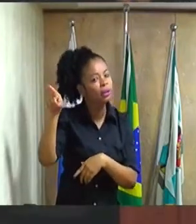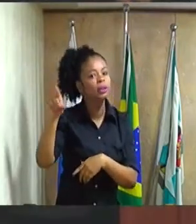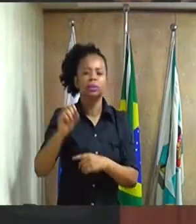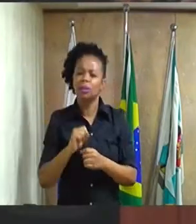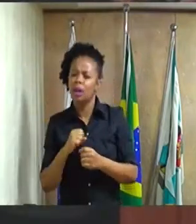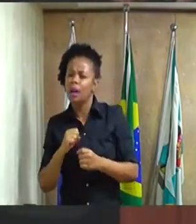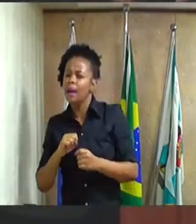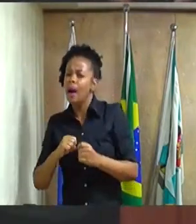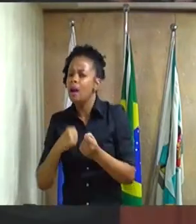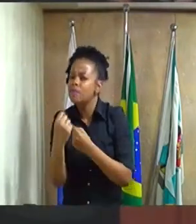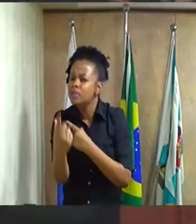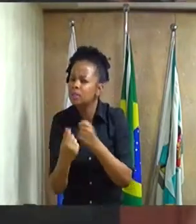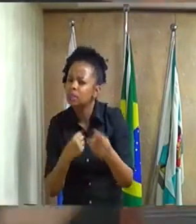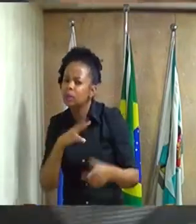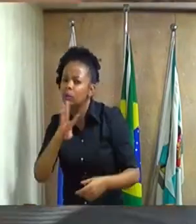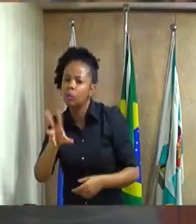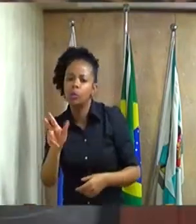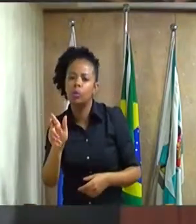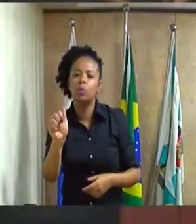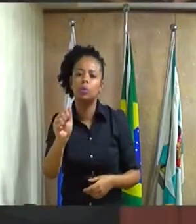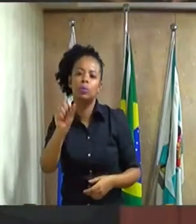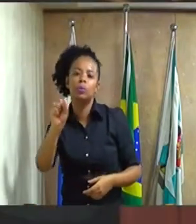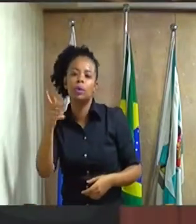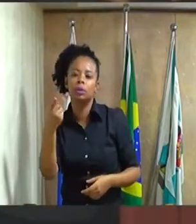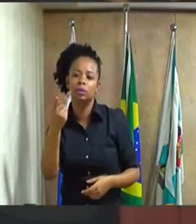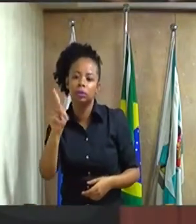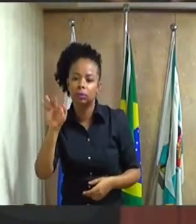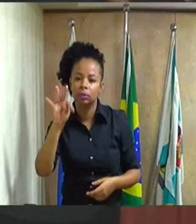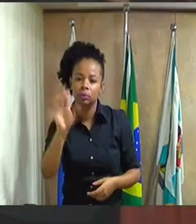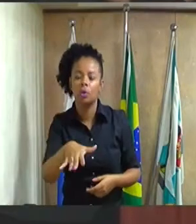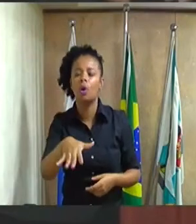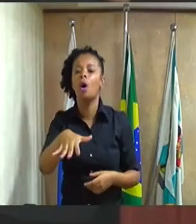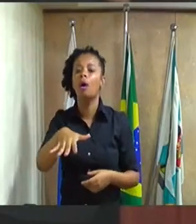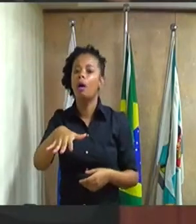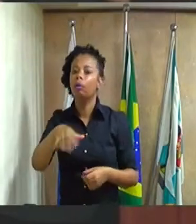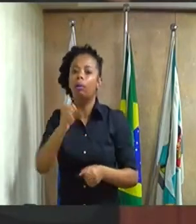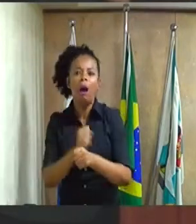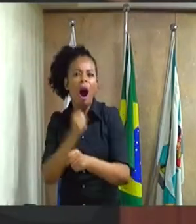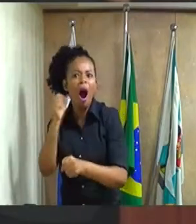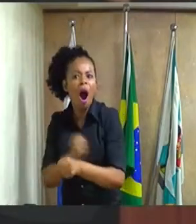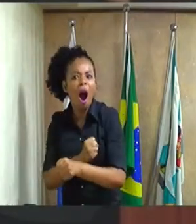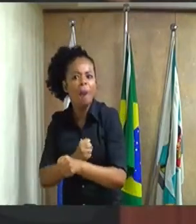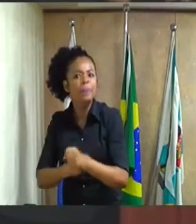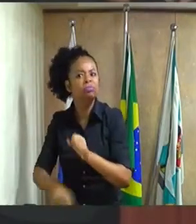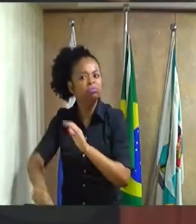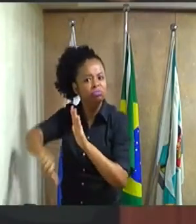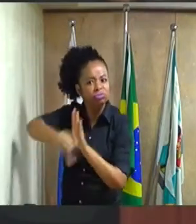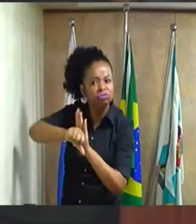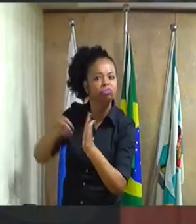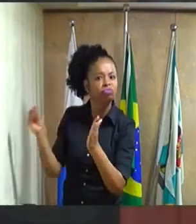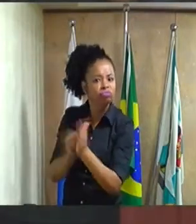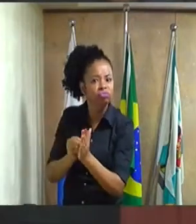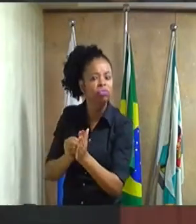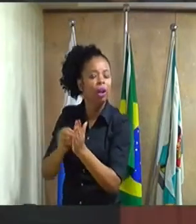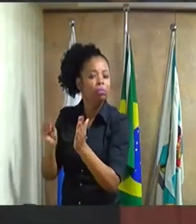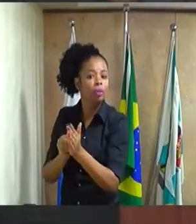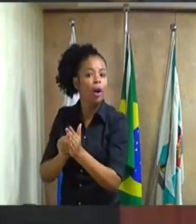Luiz, uma obra que criminosamente, sua excelência e o prefeito que nos sucedeu,